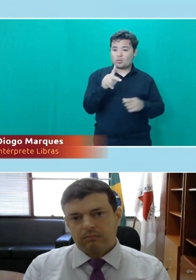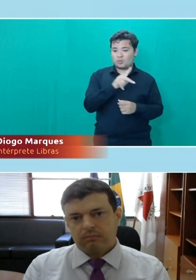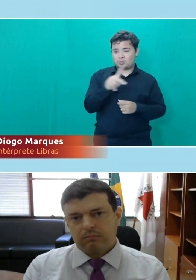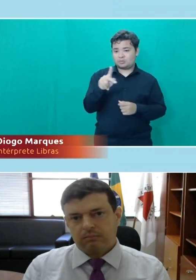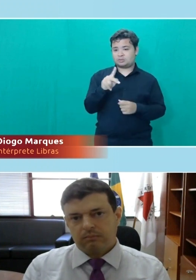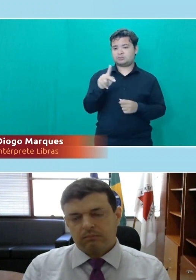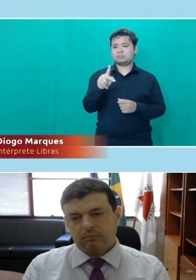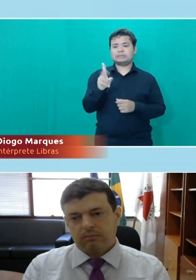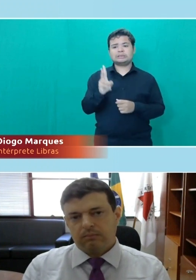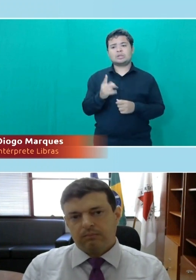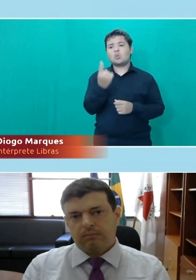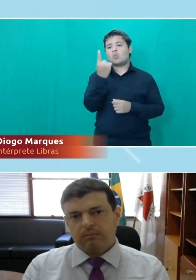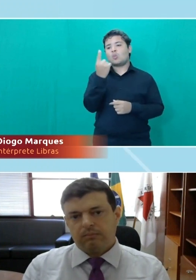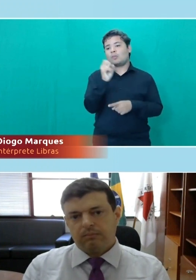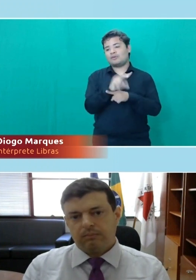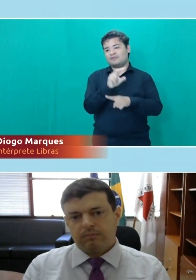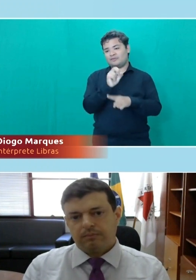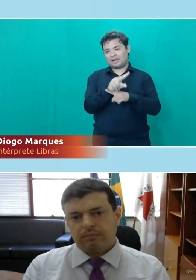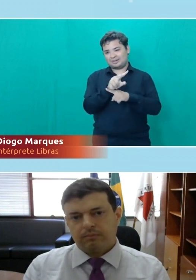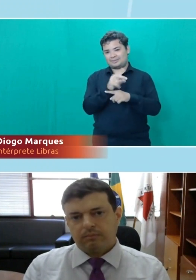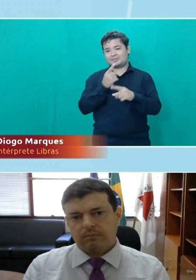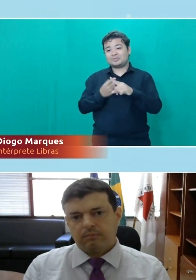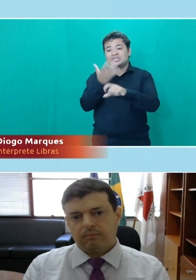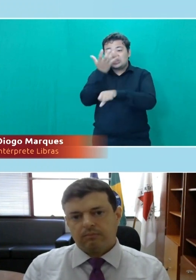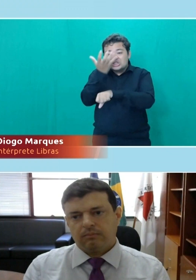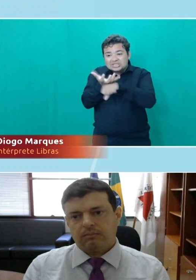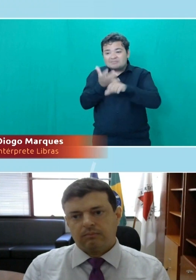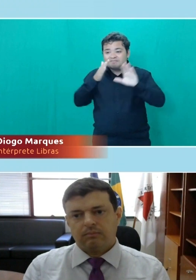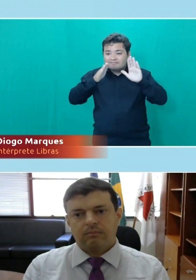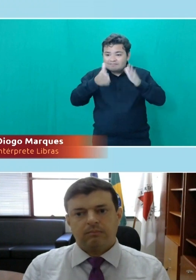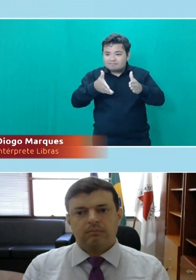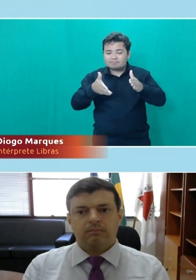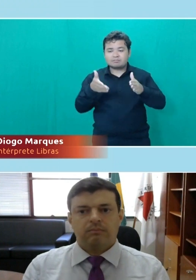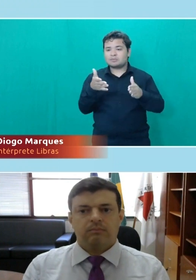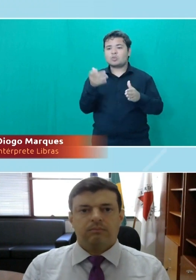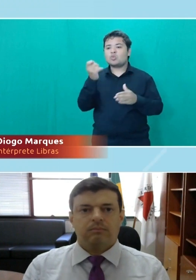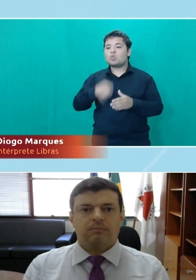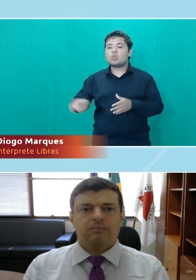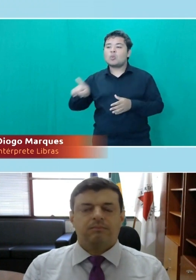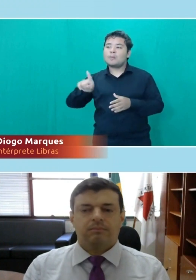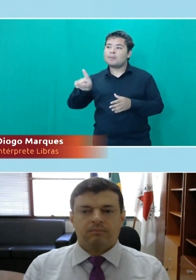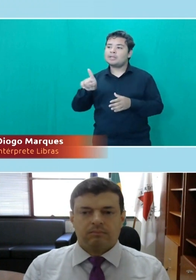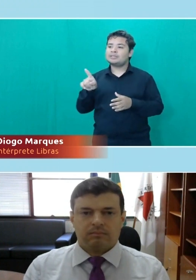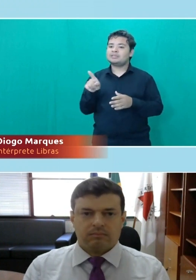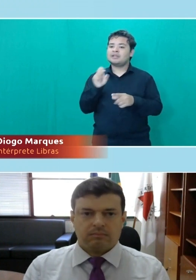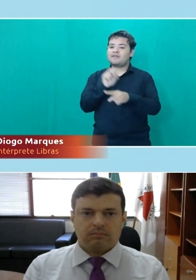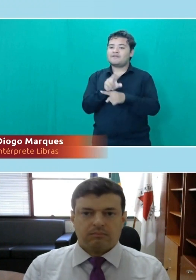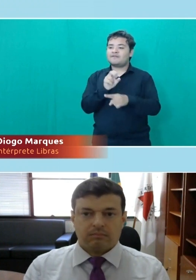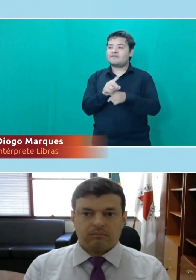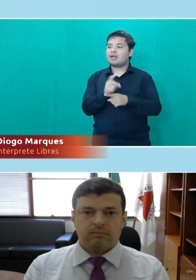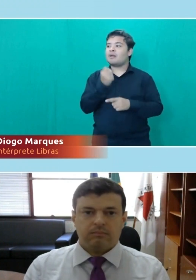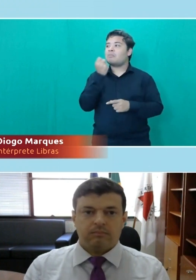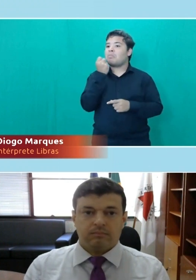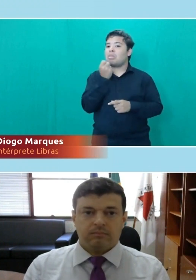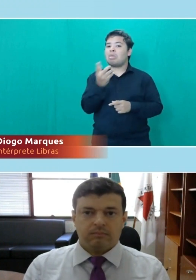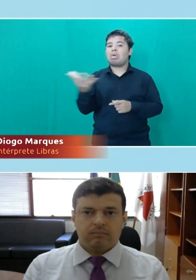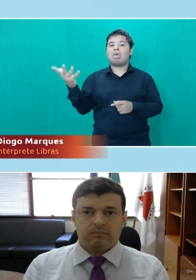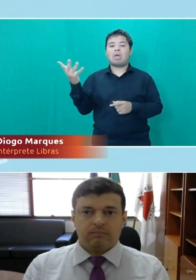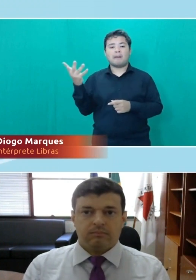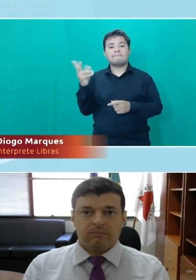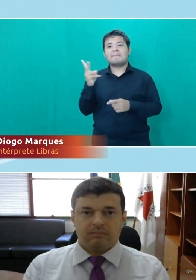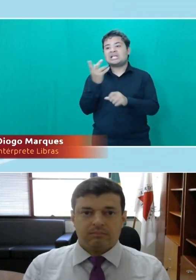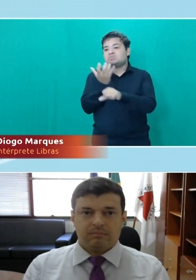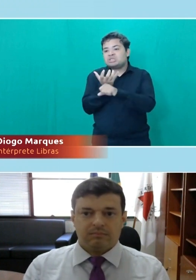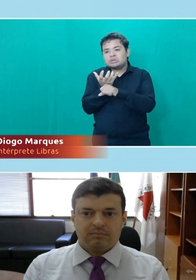apenas uma vaga, que é uma vaga para uma disciplina específica, não há necessidade de mais de uma vaga para uma mesma disciplina.